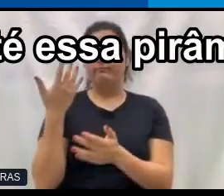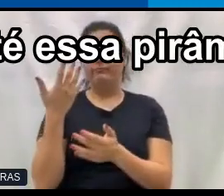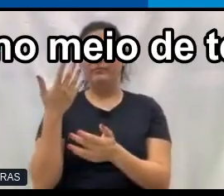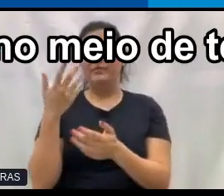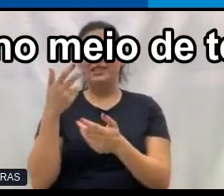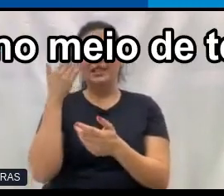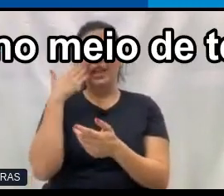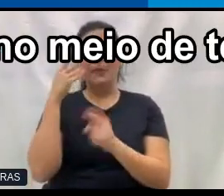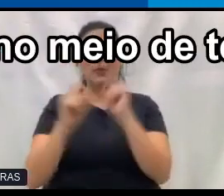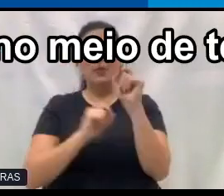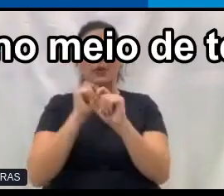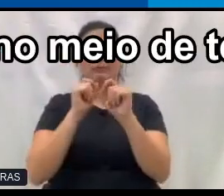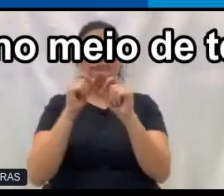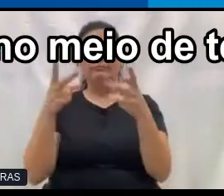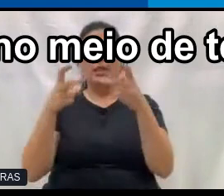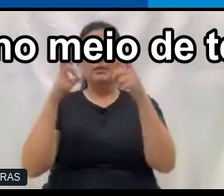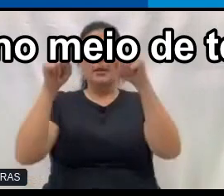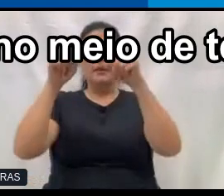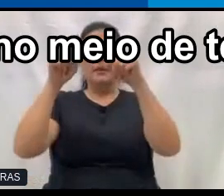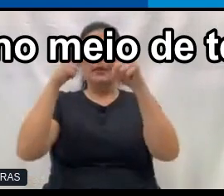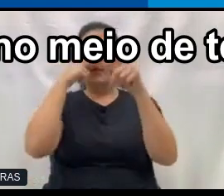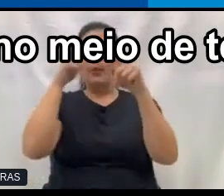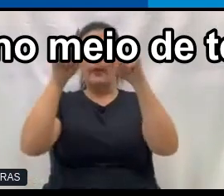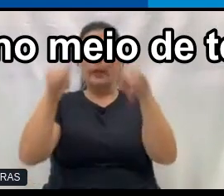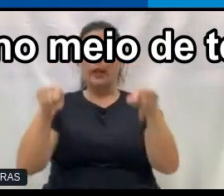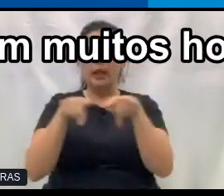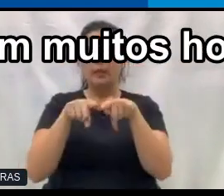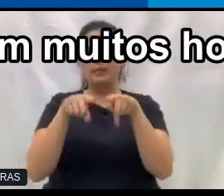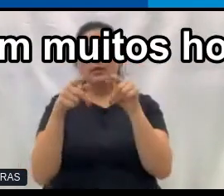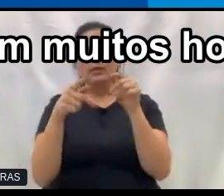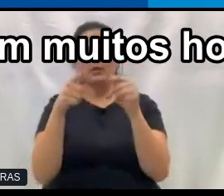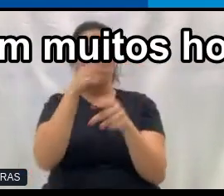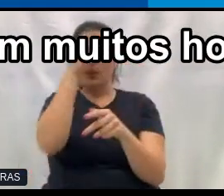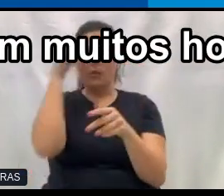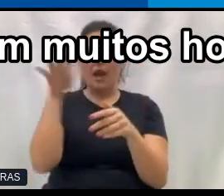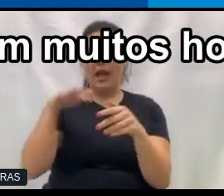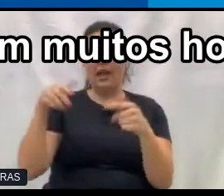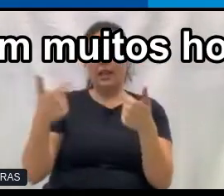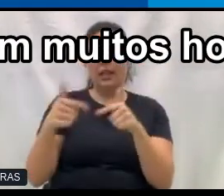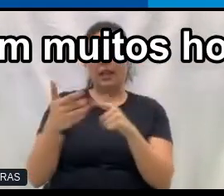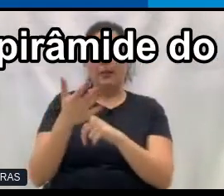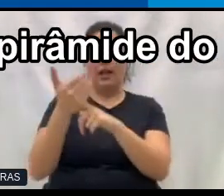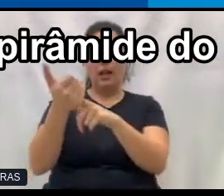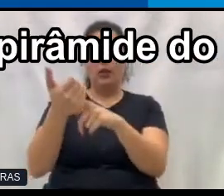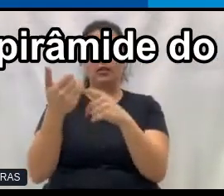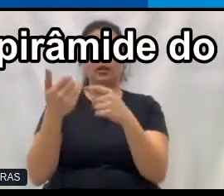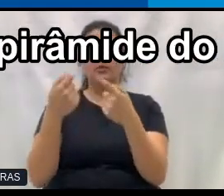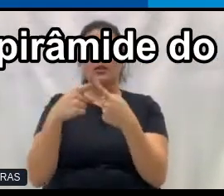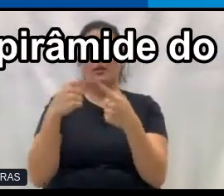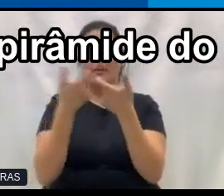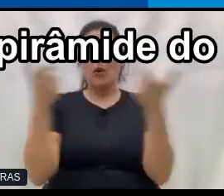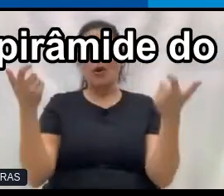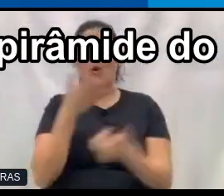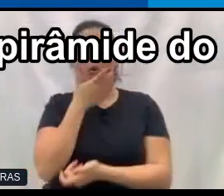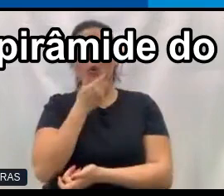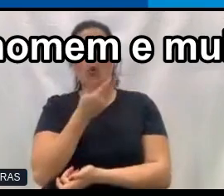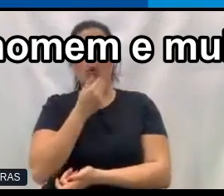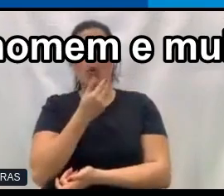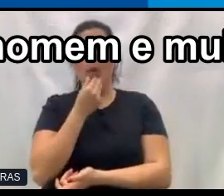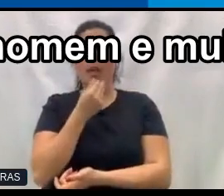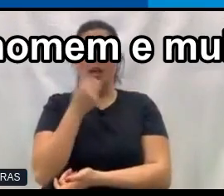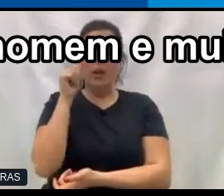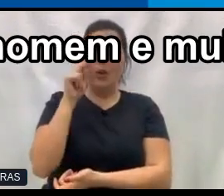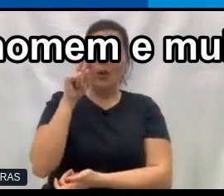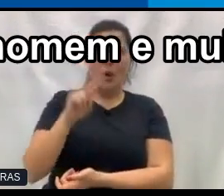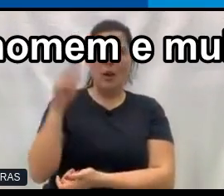até essa pirâmide, né, das pessoas que trabalham no meio de tecnologia, porque a gente vê que tem muitos homens. E quando a gente olha para a pirâmide do Brasil,